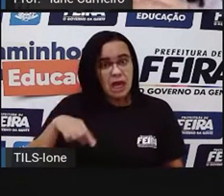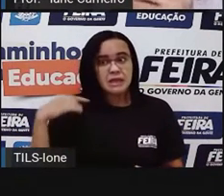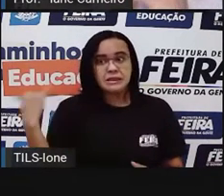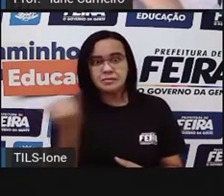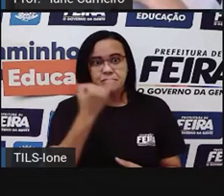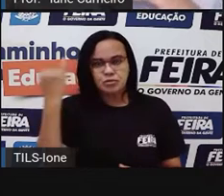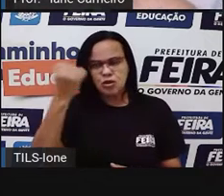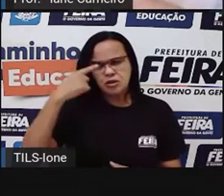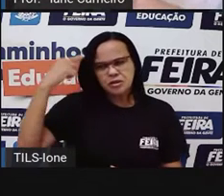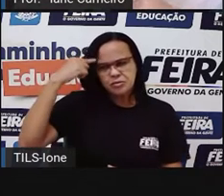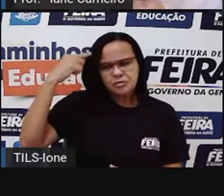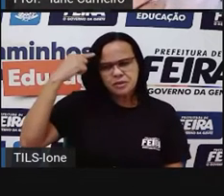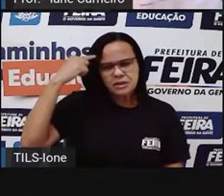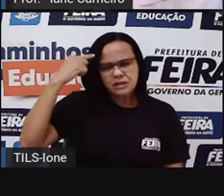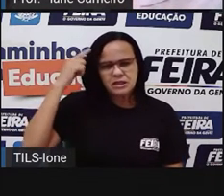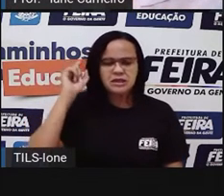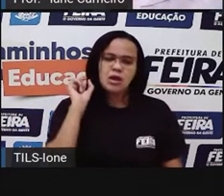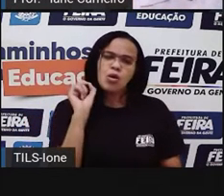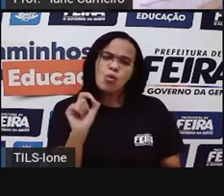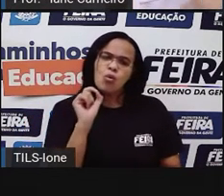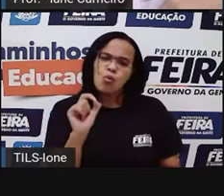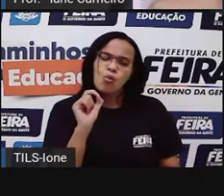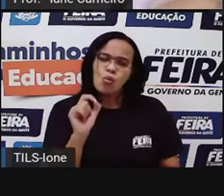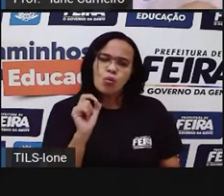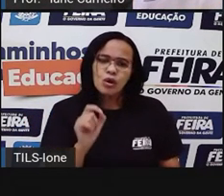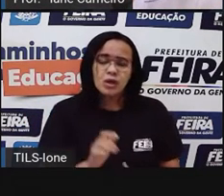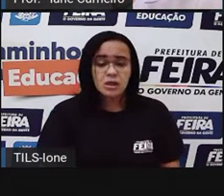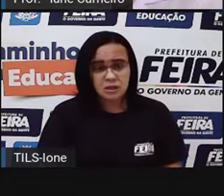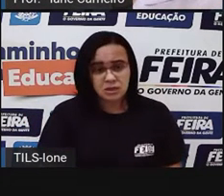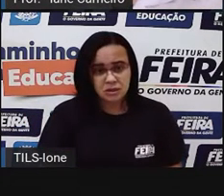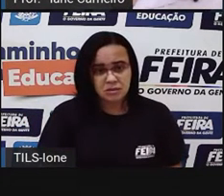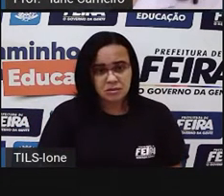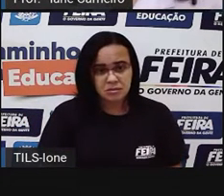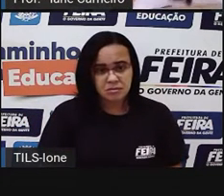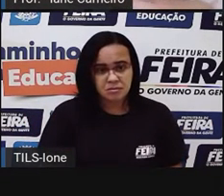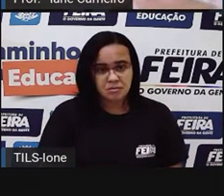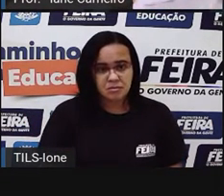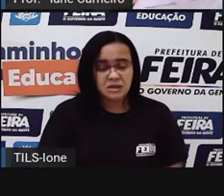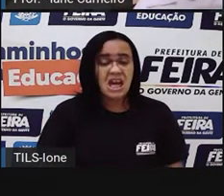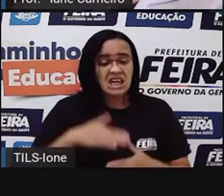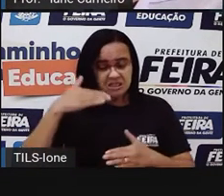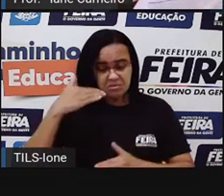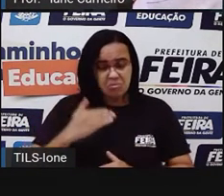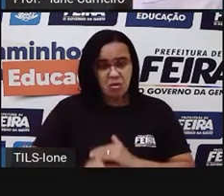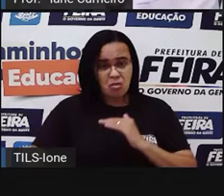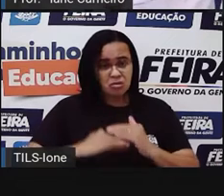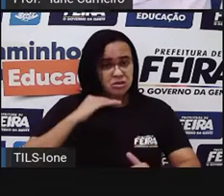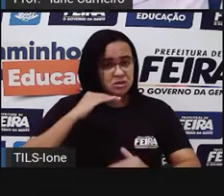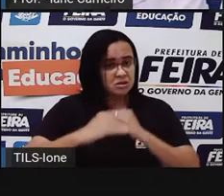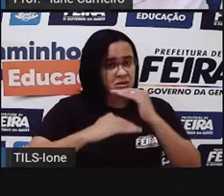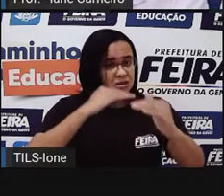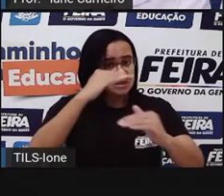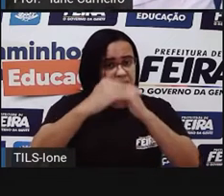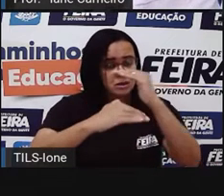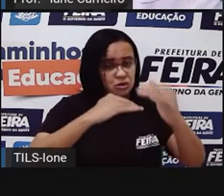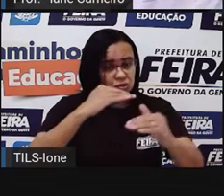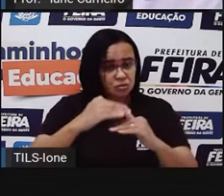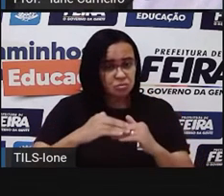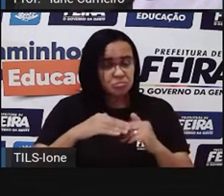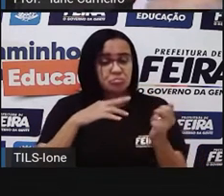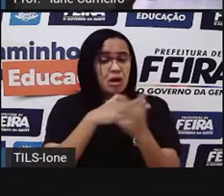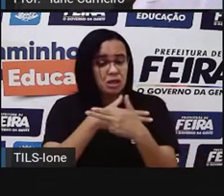falou, será que todo mundo aí que está nesse processo aí, né? De produzir o